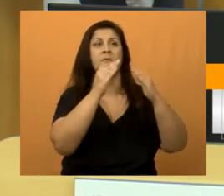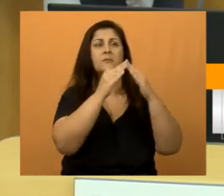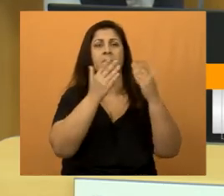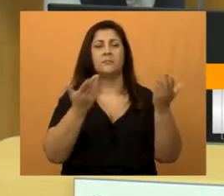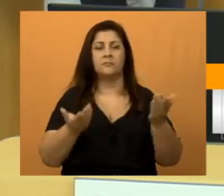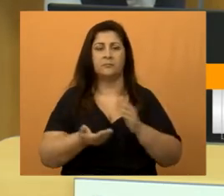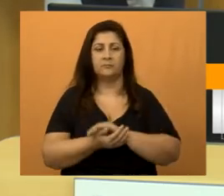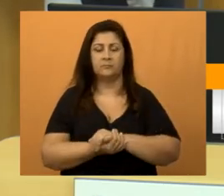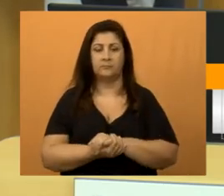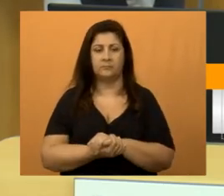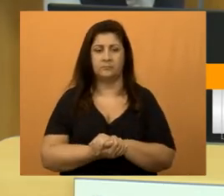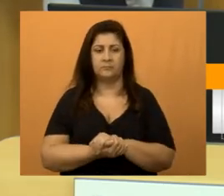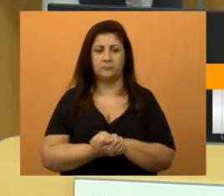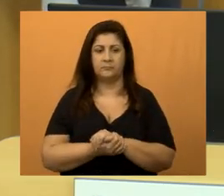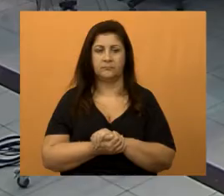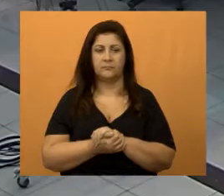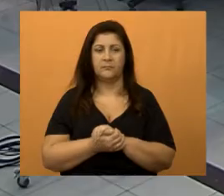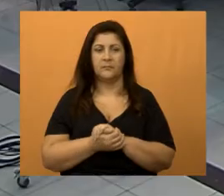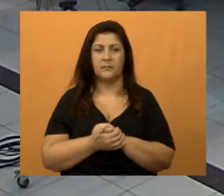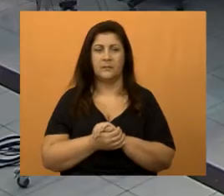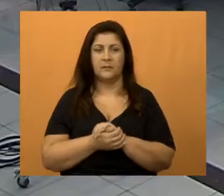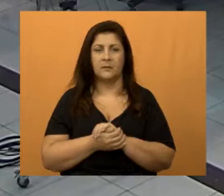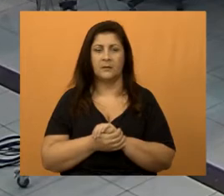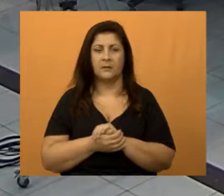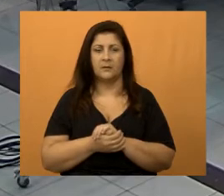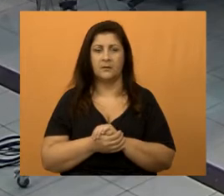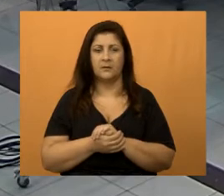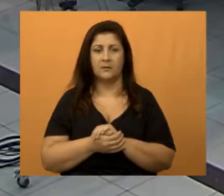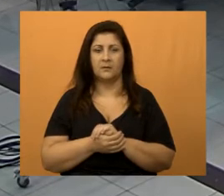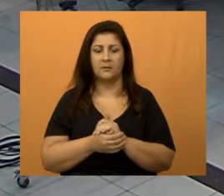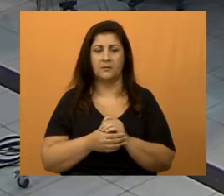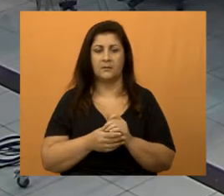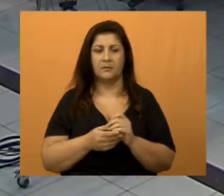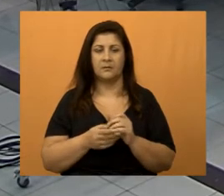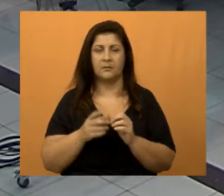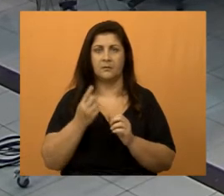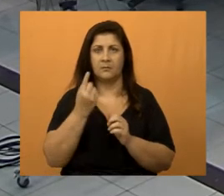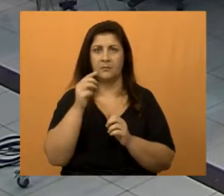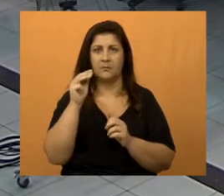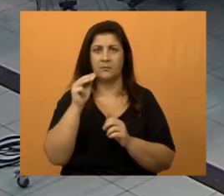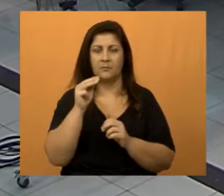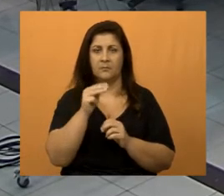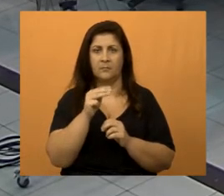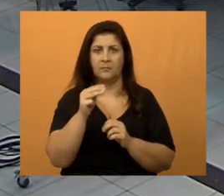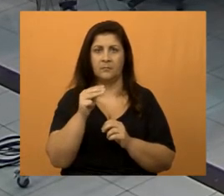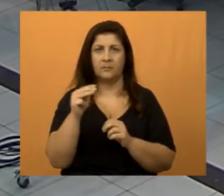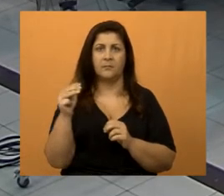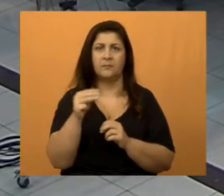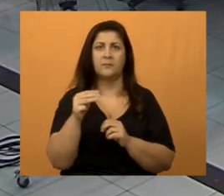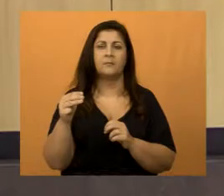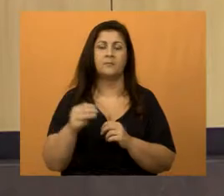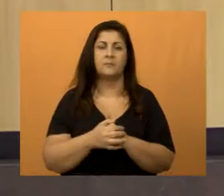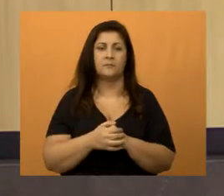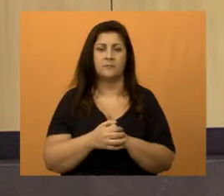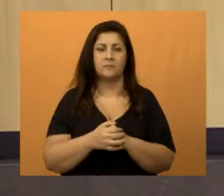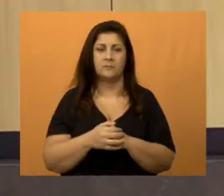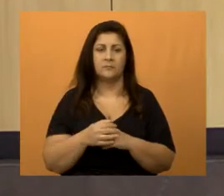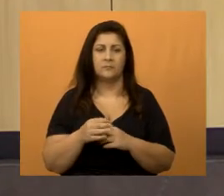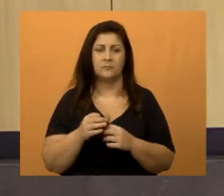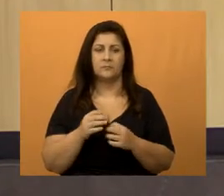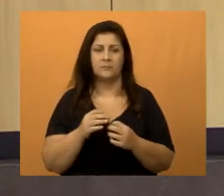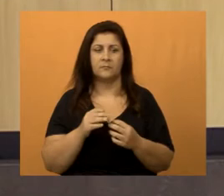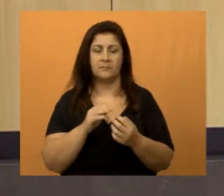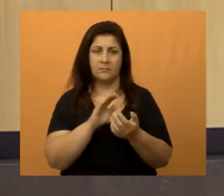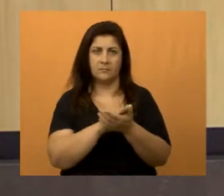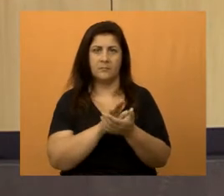Paraíso. Vereador Valmir, Você me dá uma parte? Um minutinho só do seu tempo. Parabenizá-lo pela